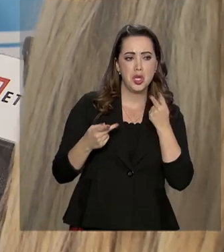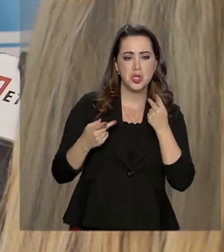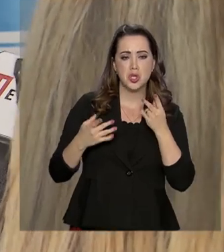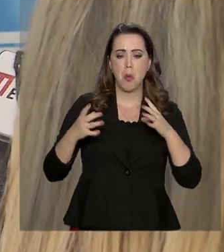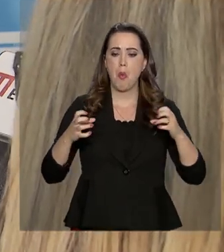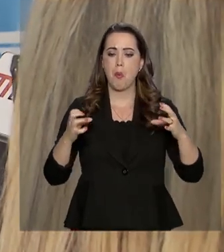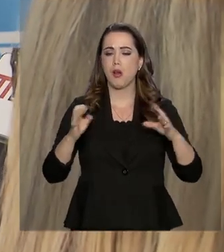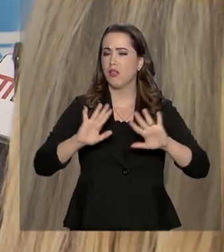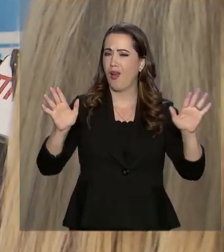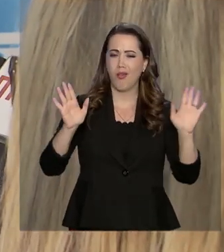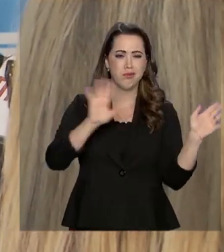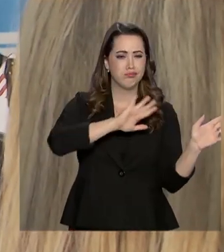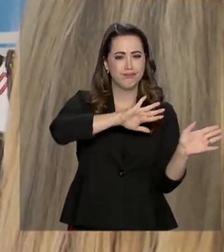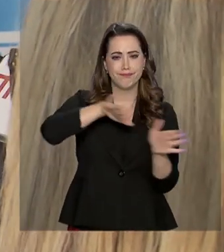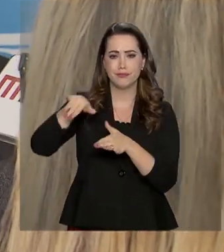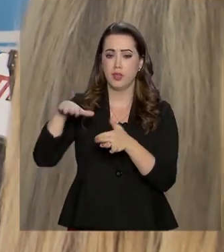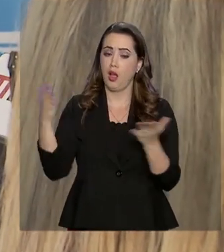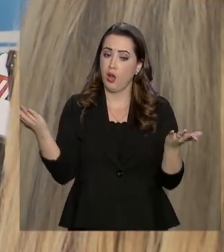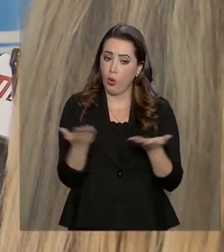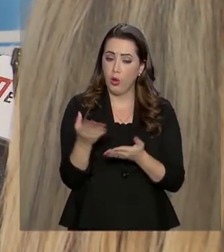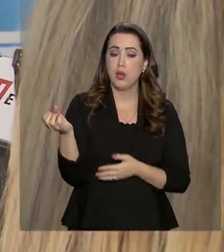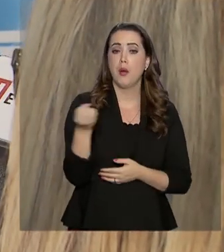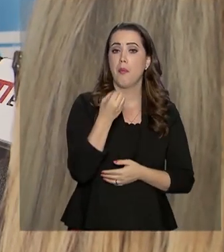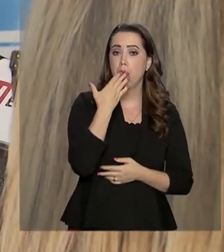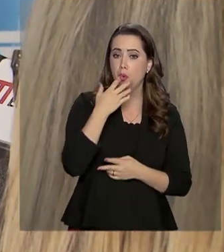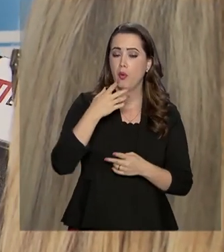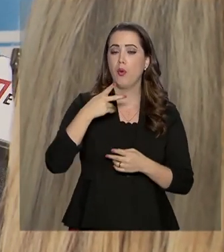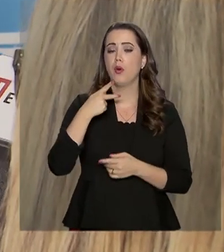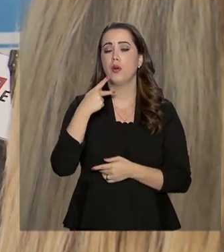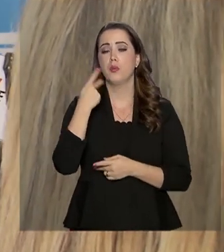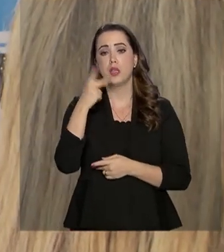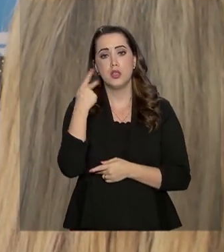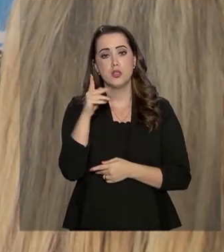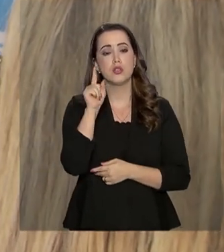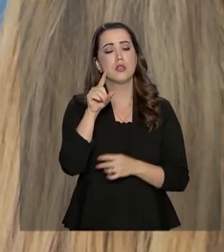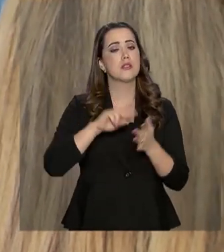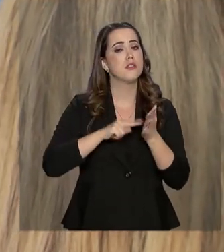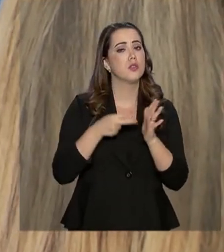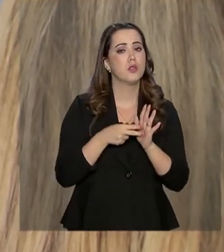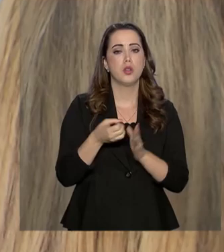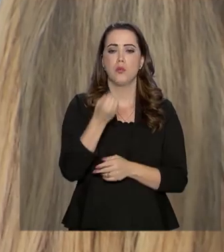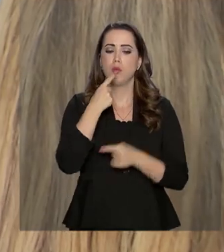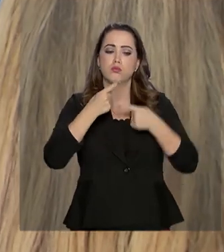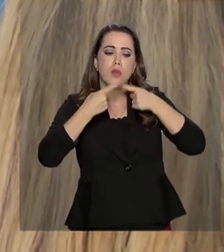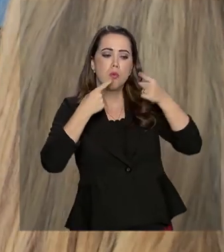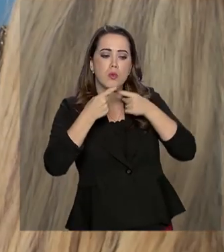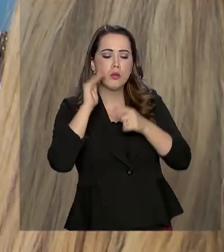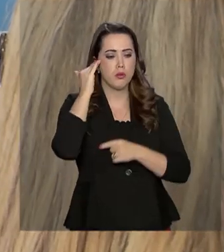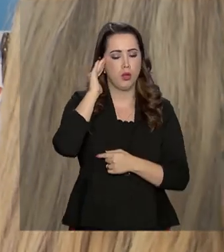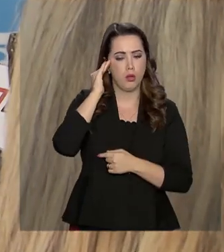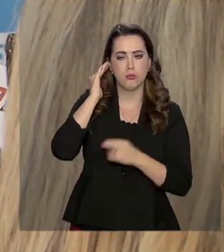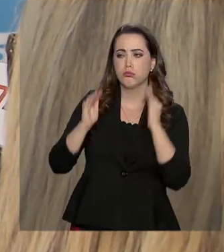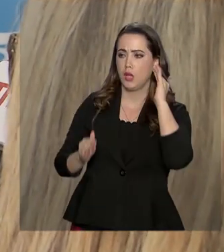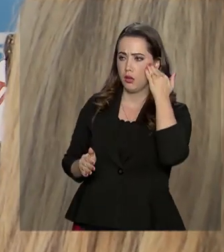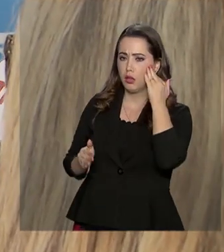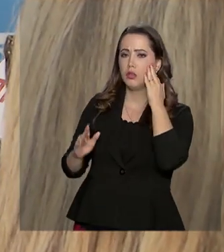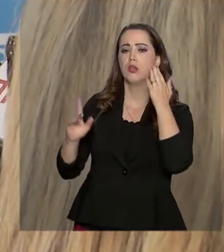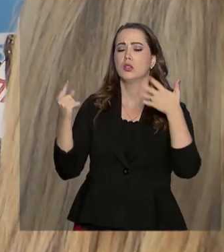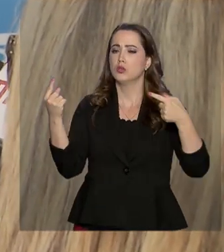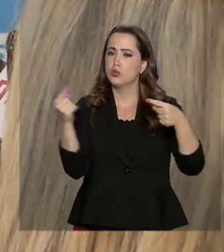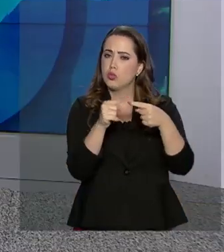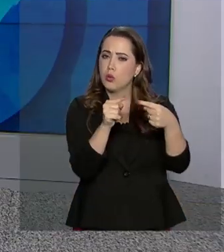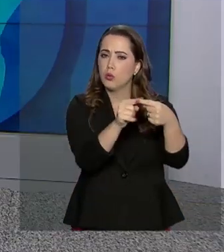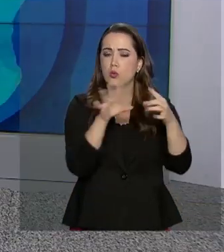Agora nós precisamos fazer a boa política. Ou seja, é muito diálogo, compreensão de parte a parte e unir todos os